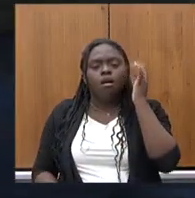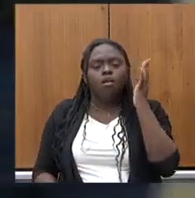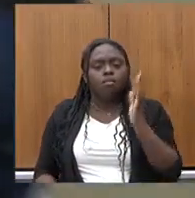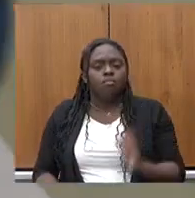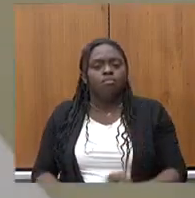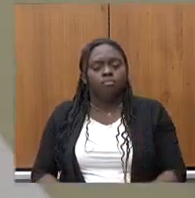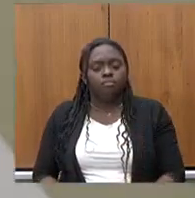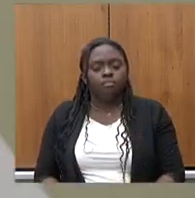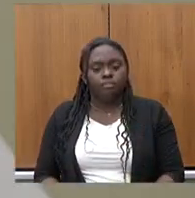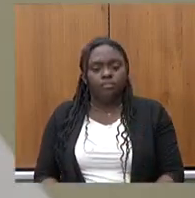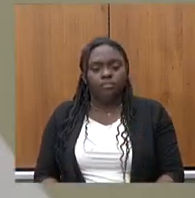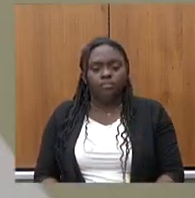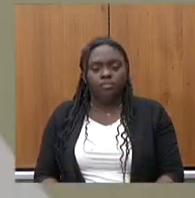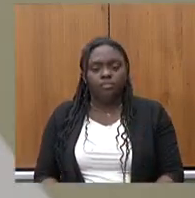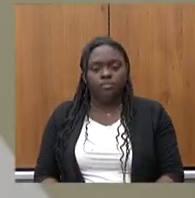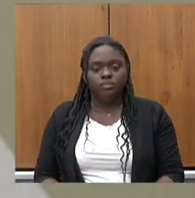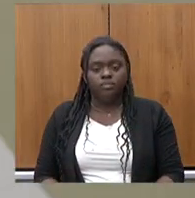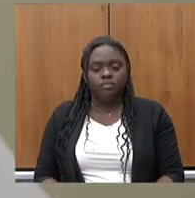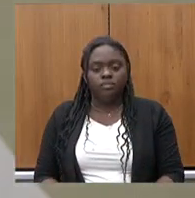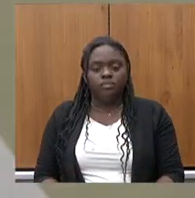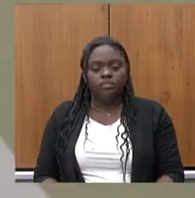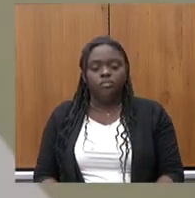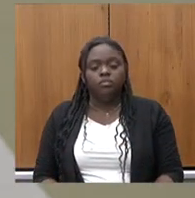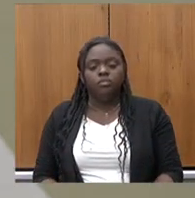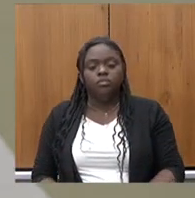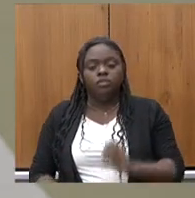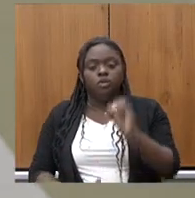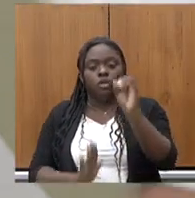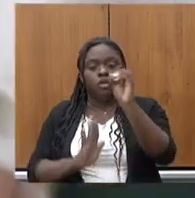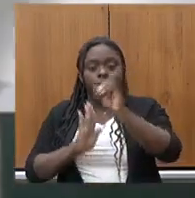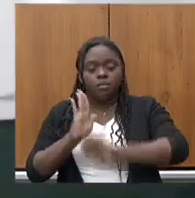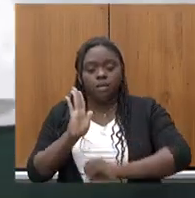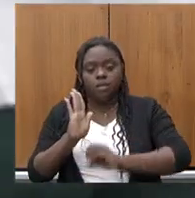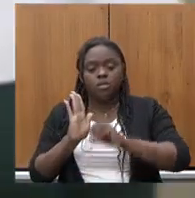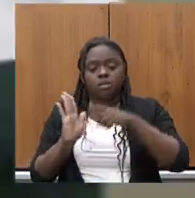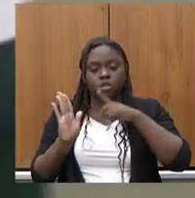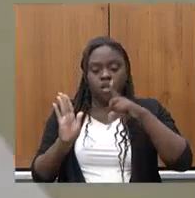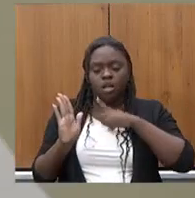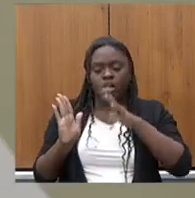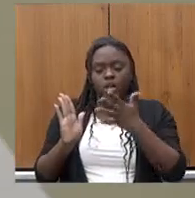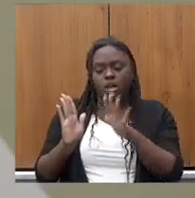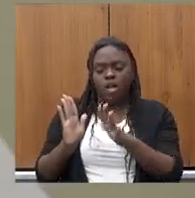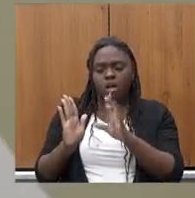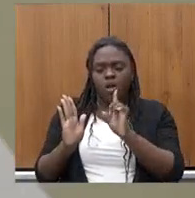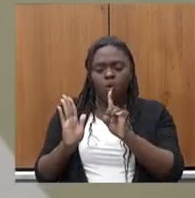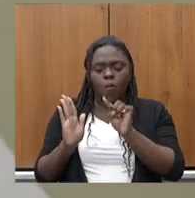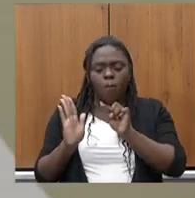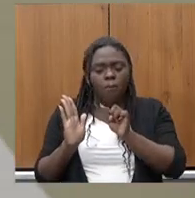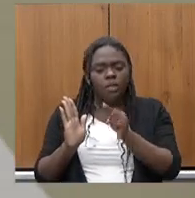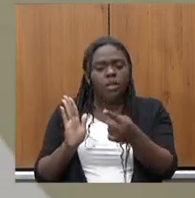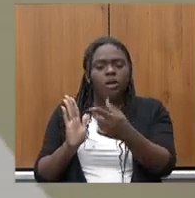O orçamento para fazer esse sistema tinha ficado em torno de R 1,2 milhão,